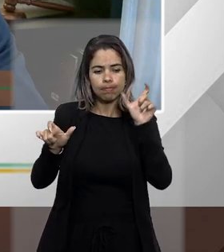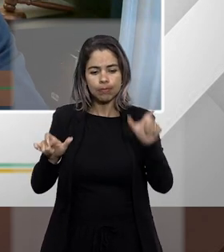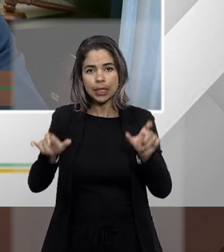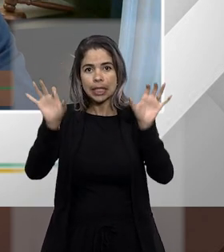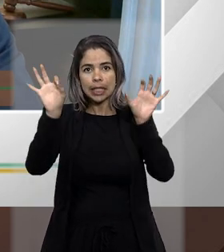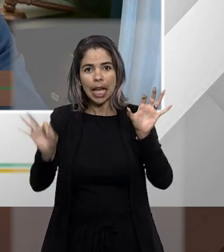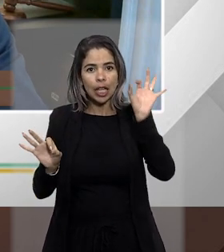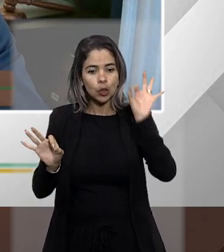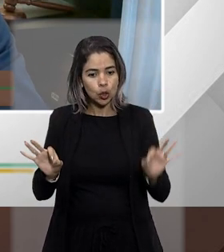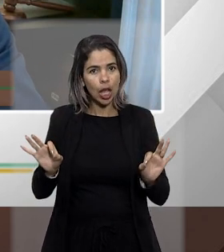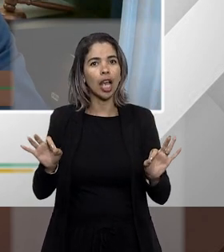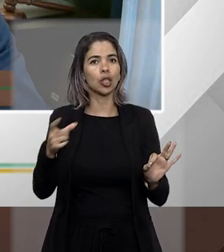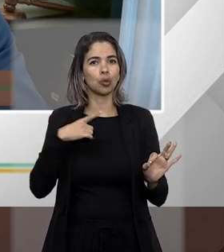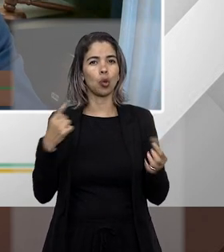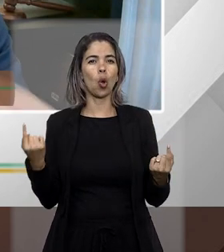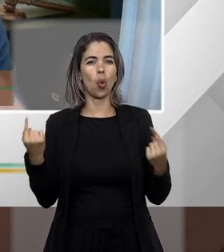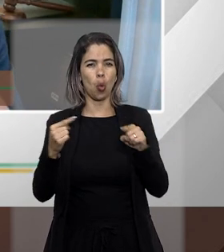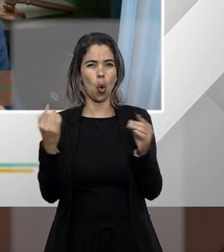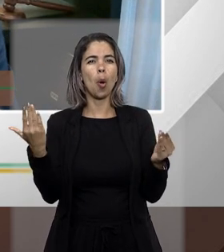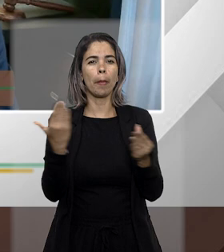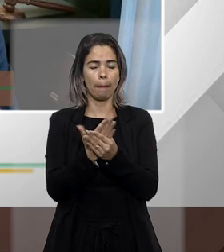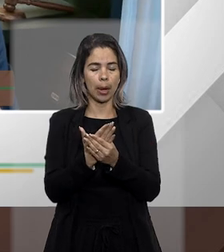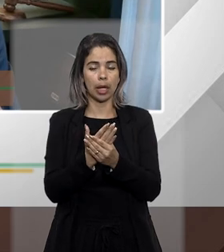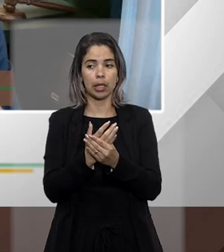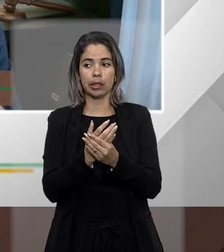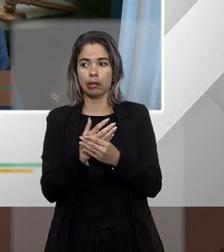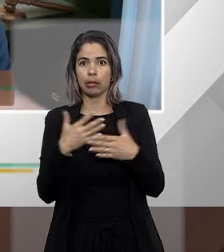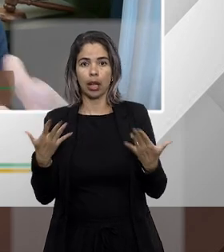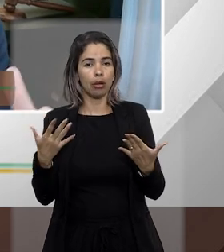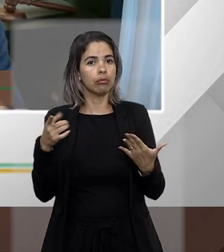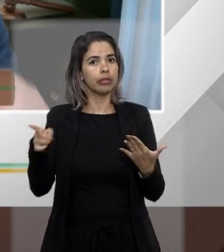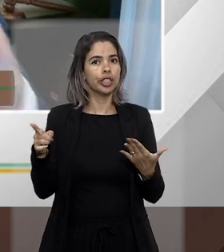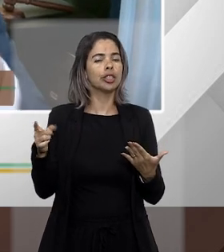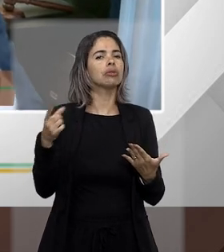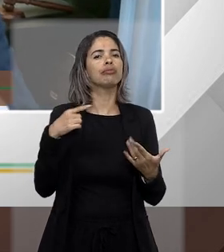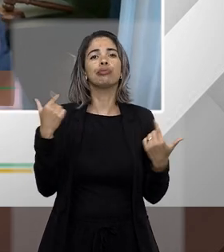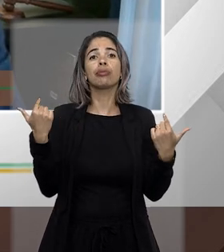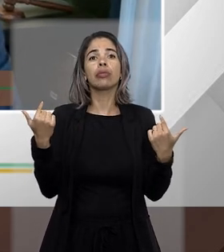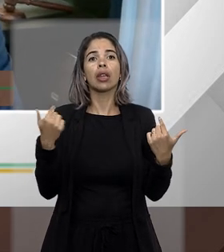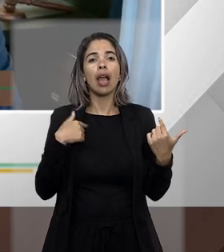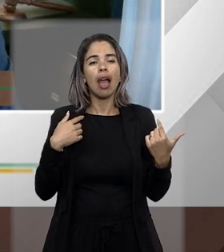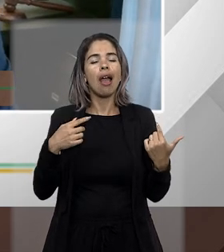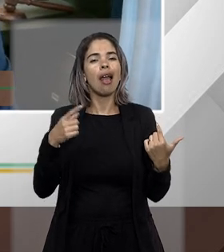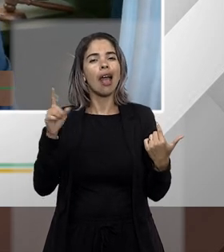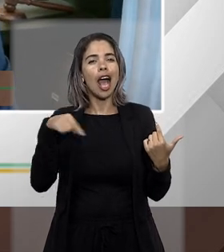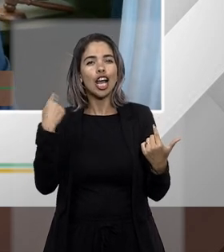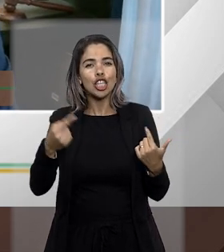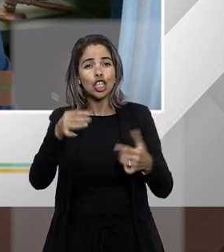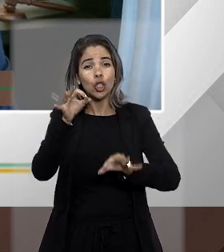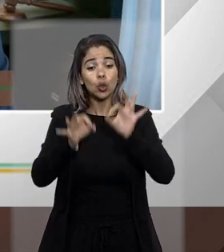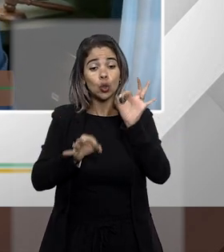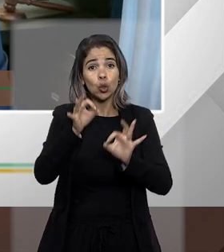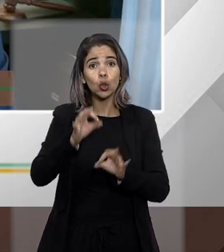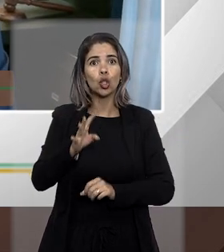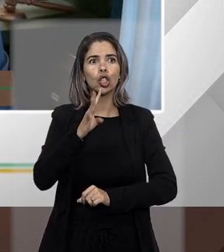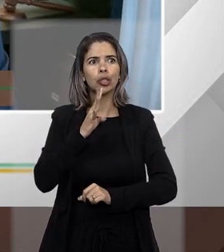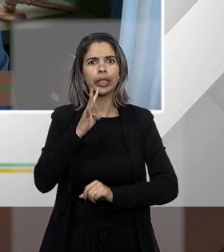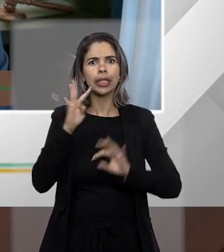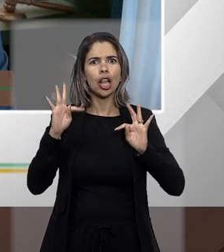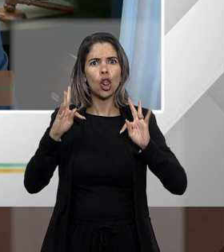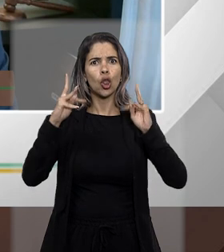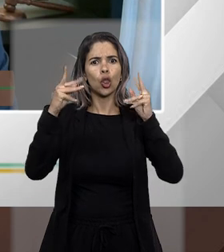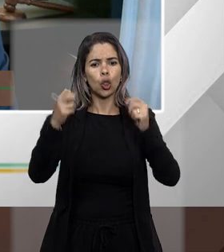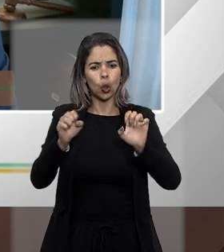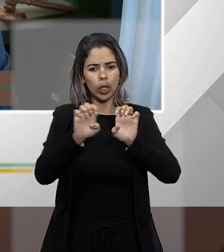problema de erro porque é muito difícil até nós o judiciário conhecer toda a estrutura administrativa muitas vezes nem